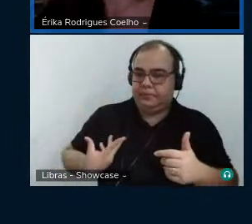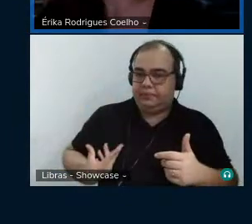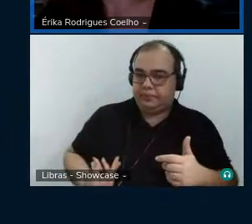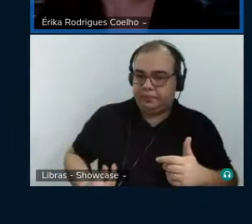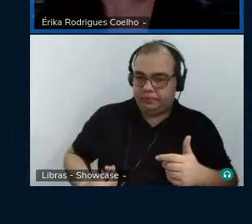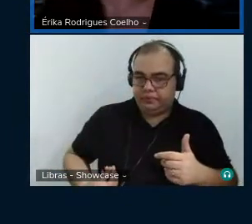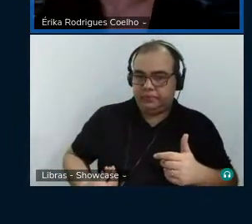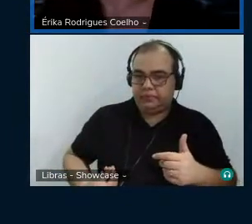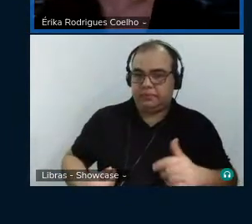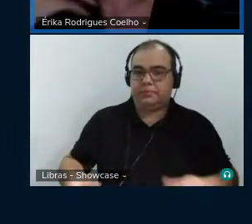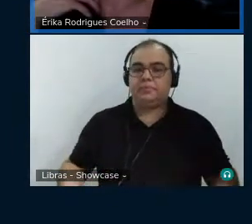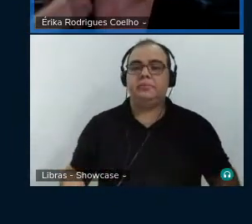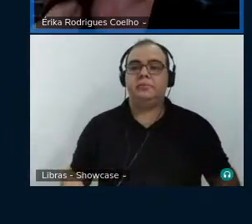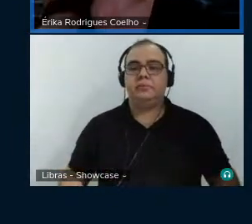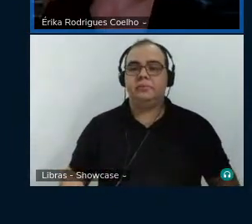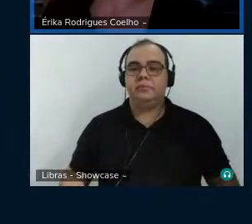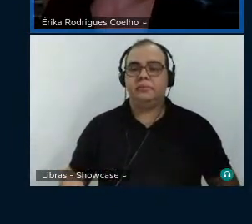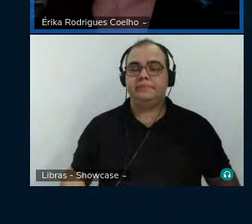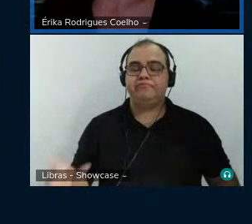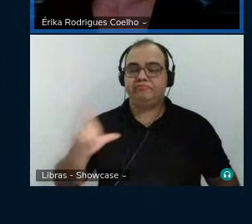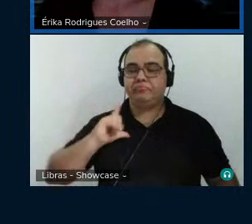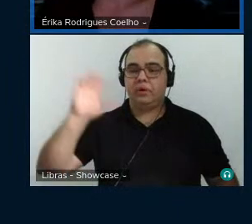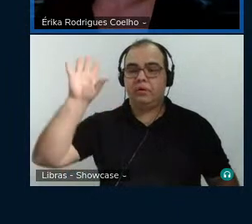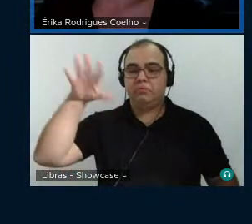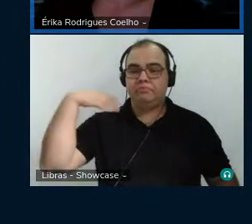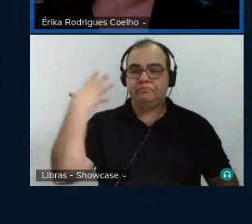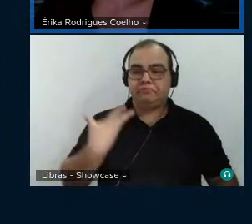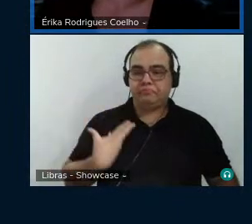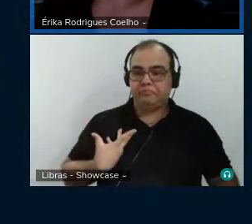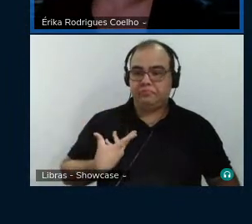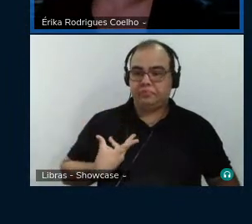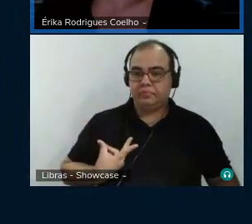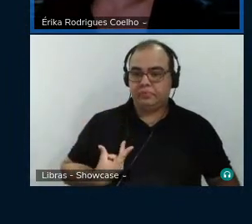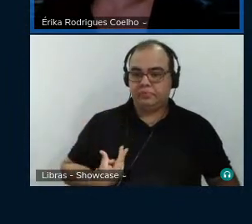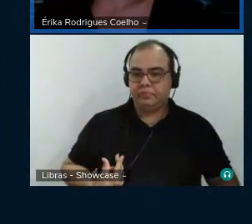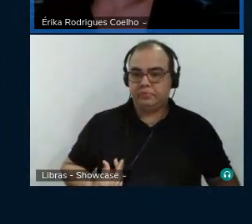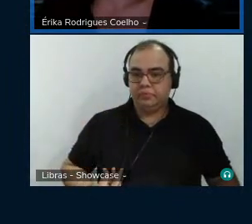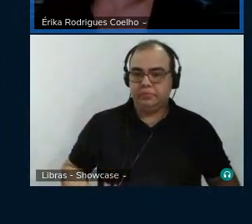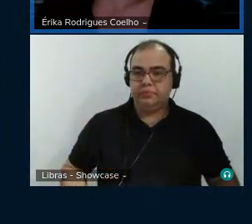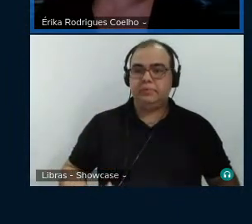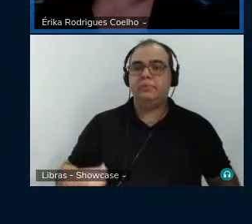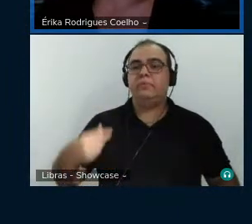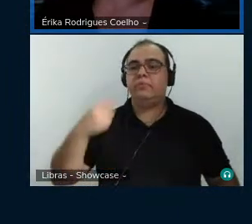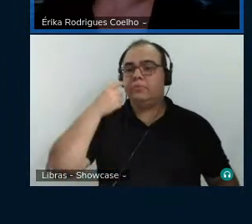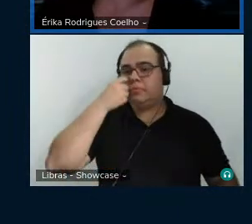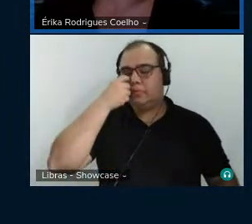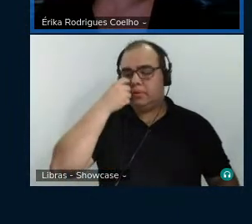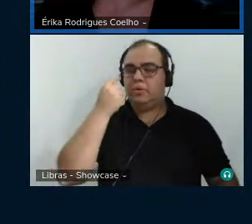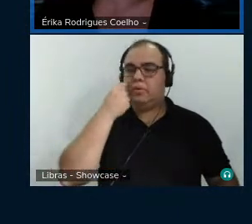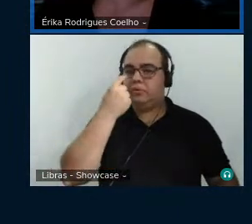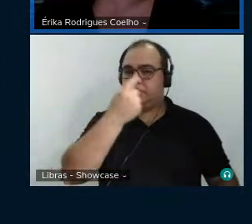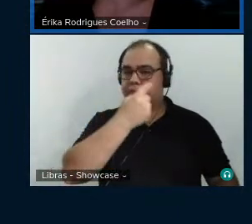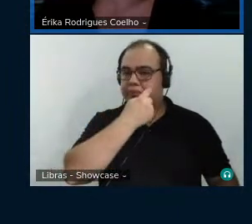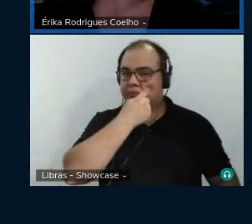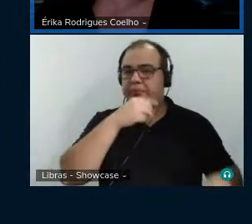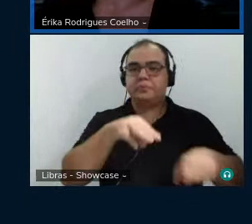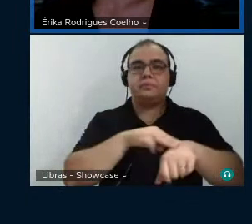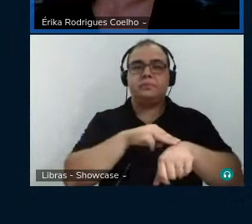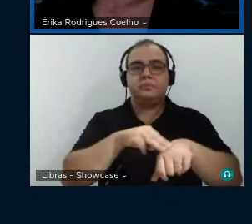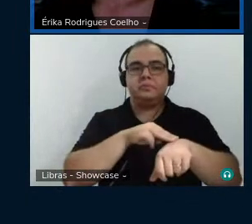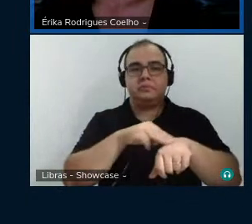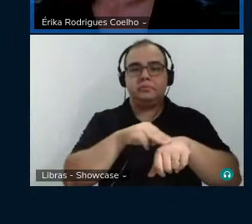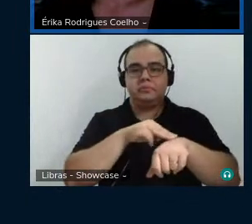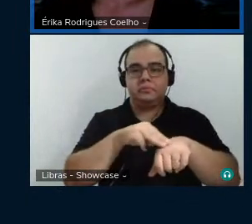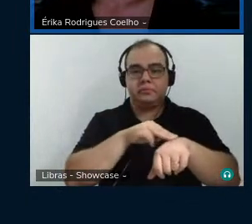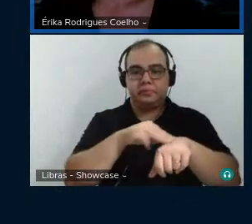lado, do lado direito, colocado do lado direito. A cor dos olhos é castanho escuro, o formato do nariz é pequeno,